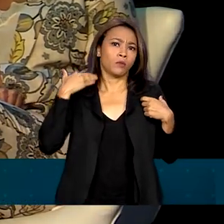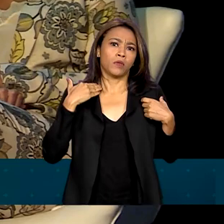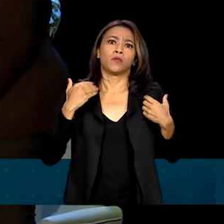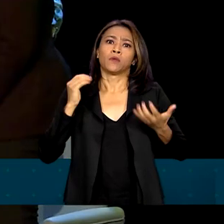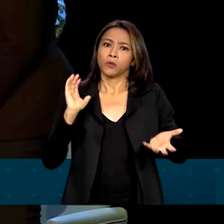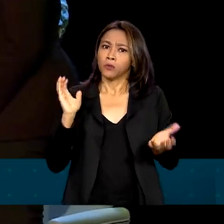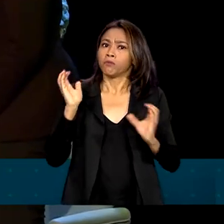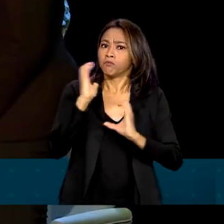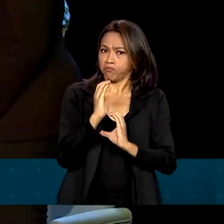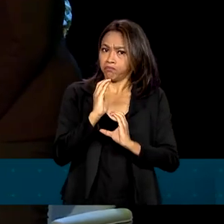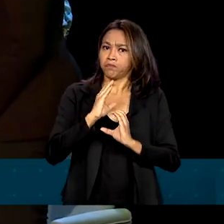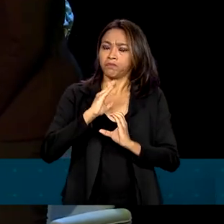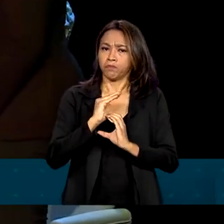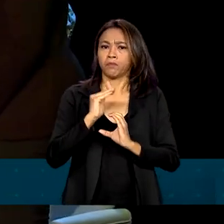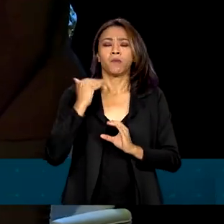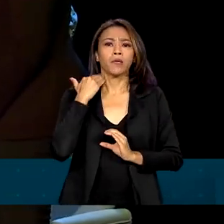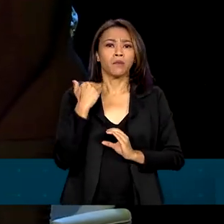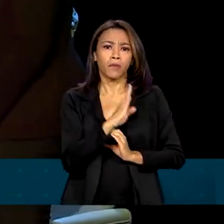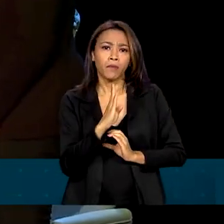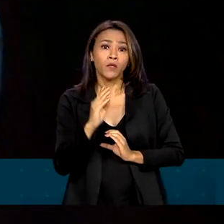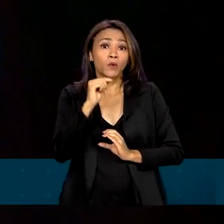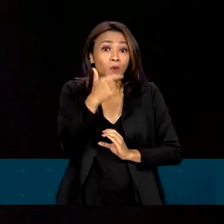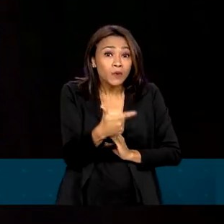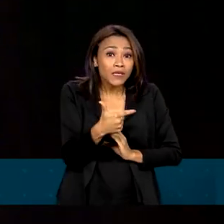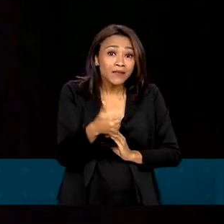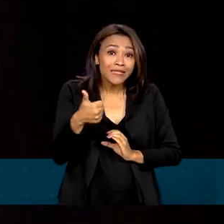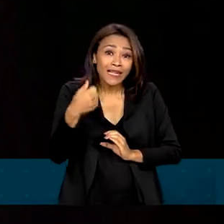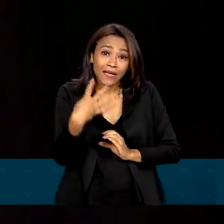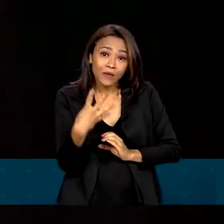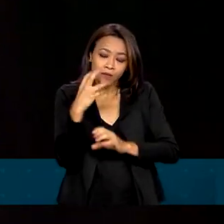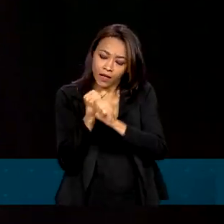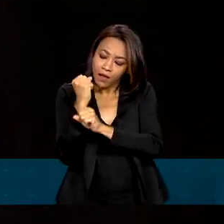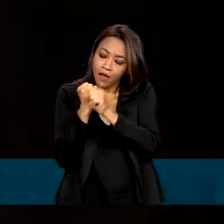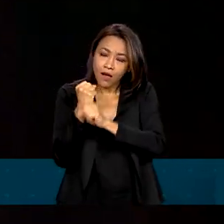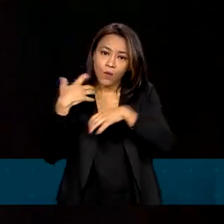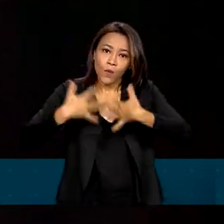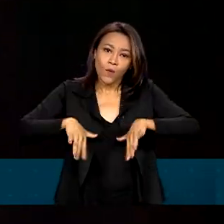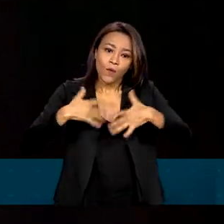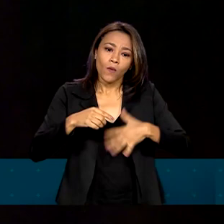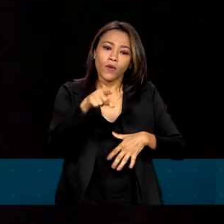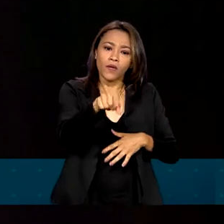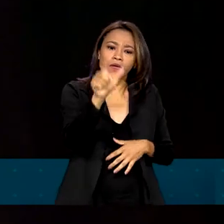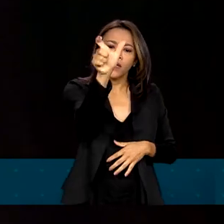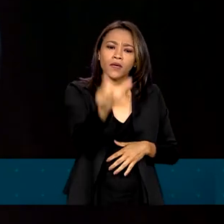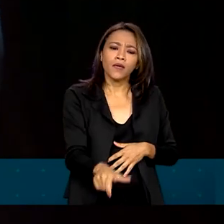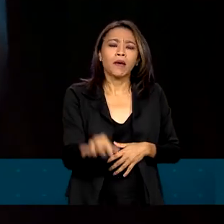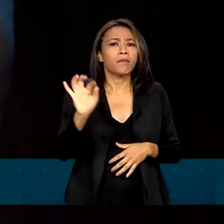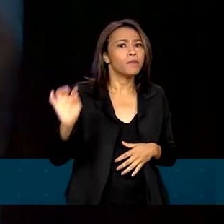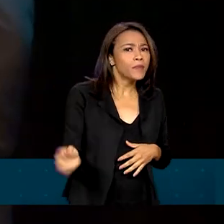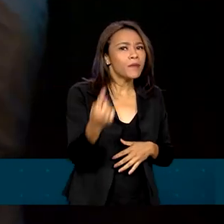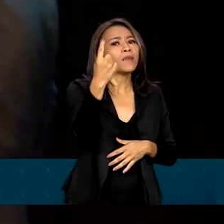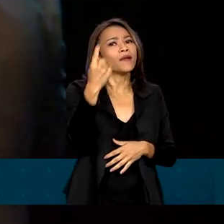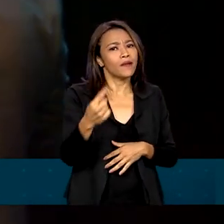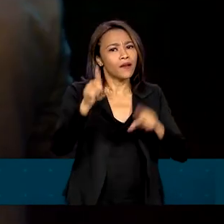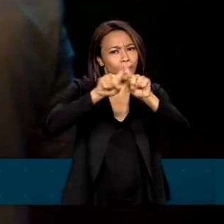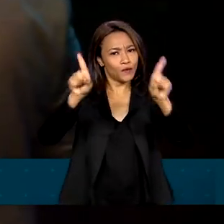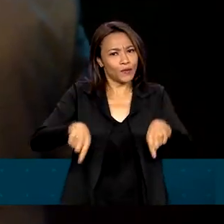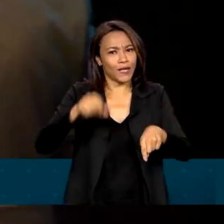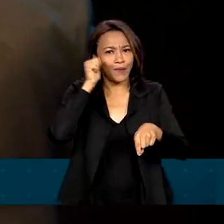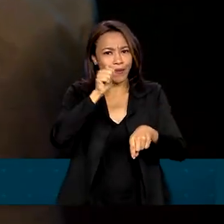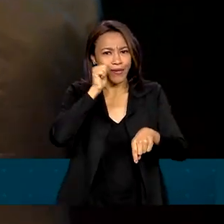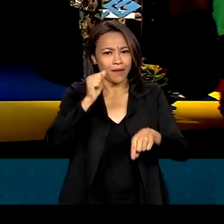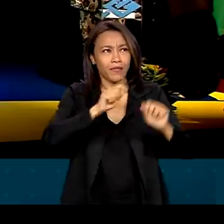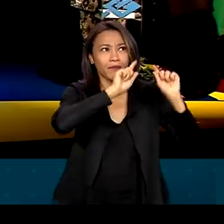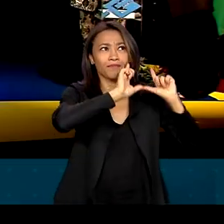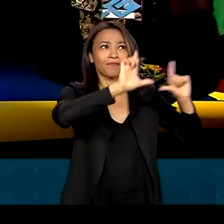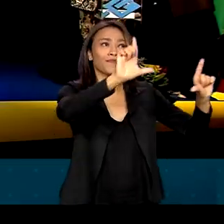Brasil em 214 anos e quase 100 anos após a primeira funcionária mulher entrar para o